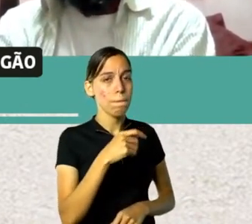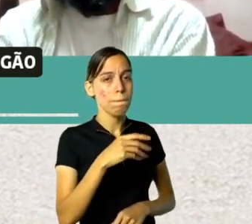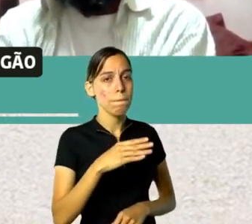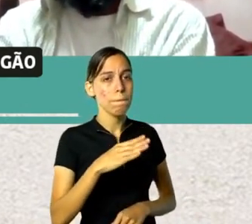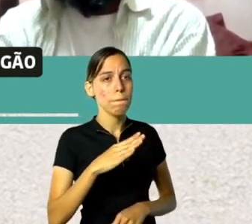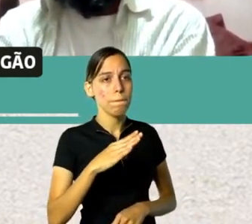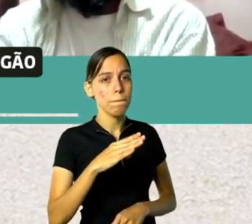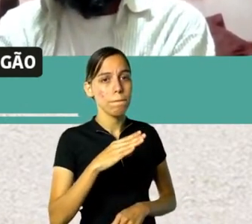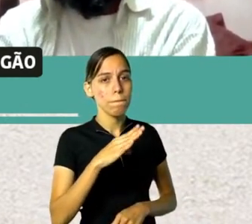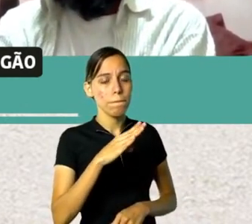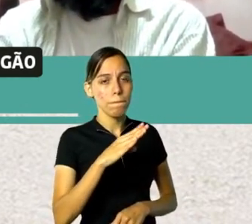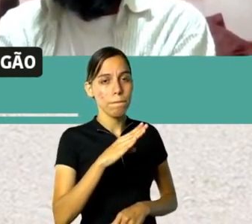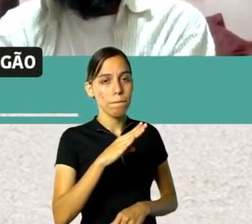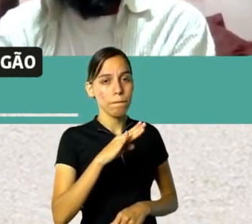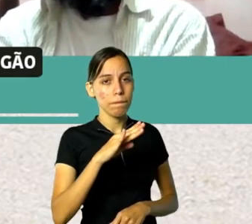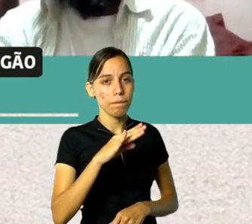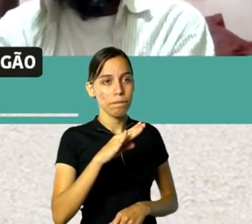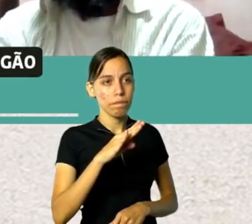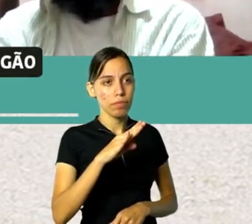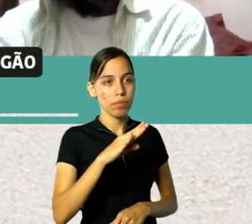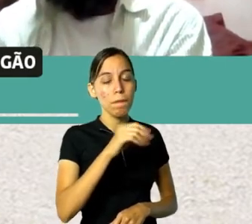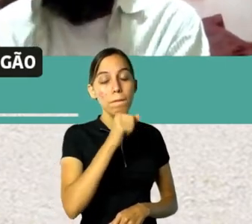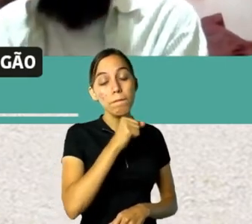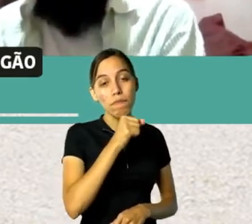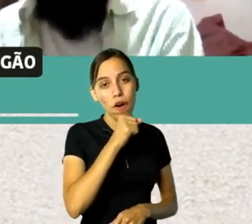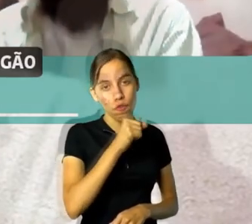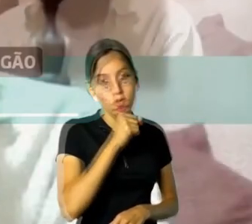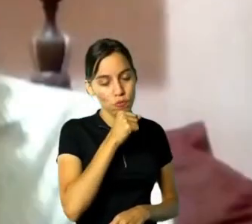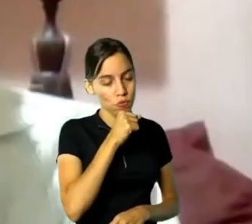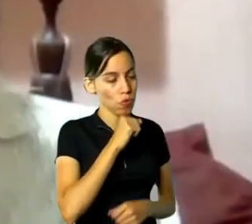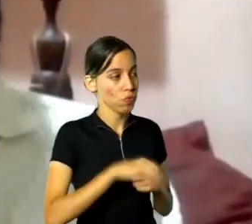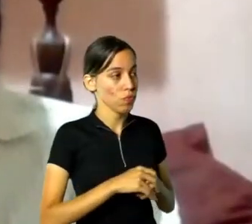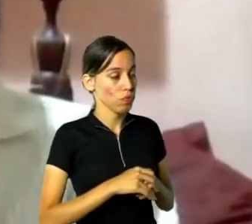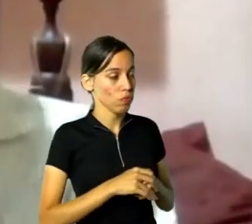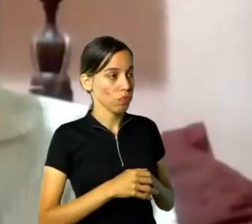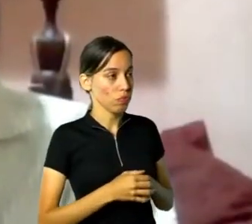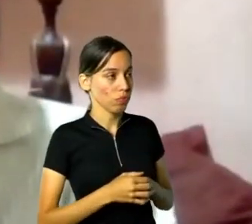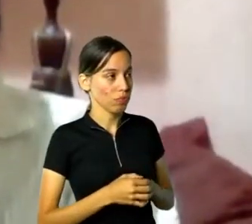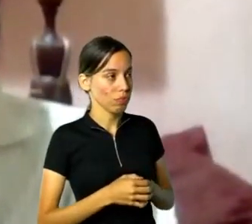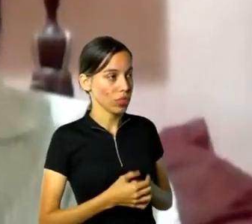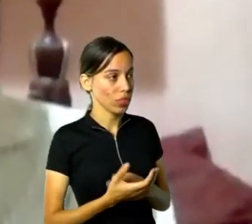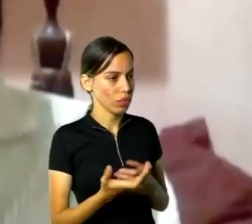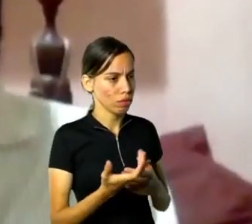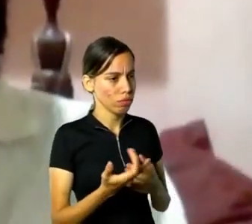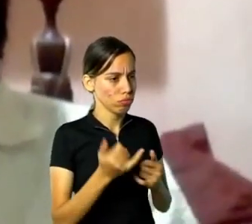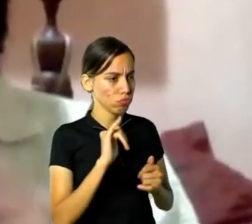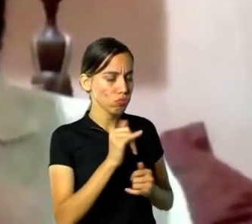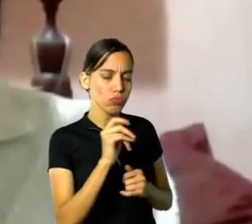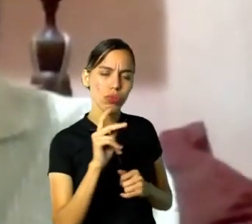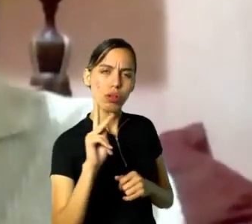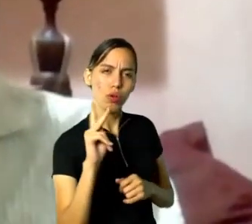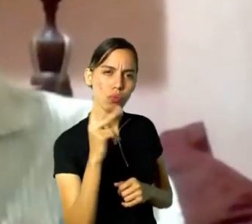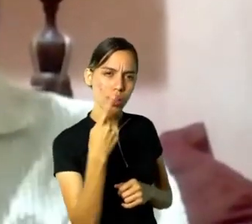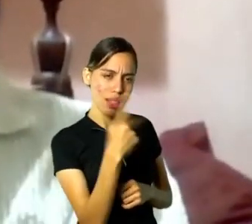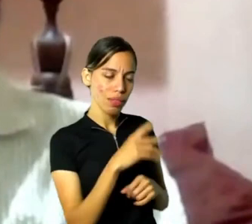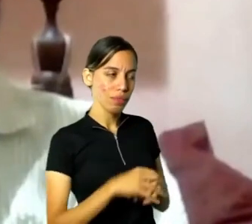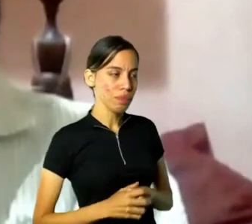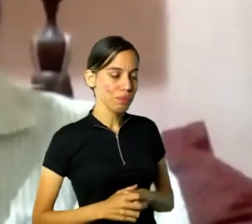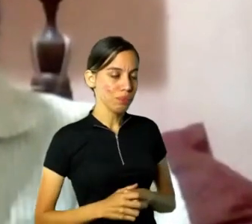pouquinho da história dele para a gente. É, o Brás Martins da Costa, o bisavô, pai da minha avó